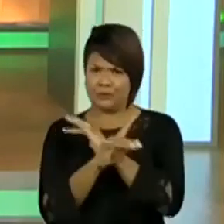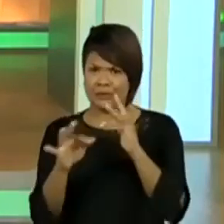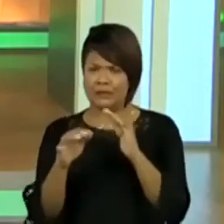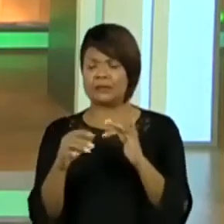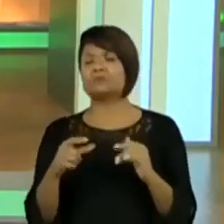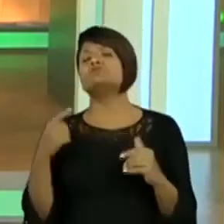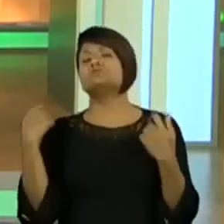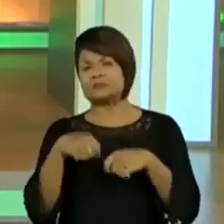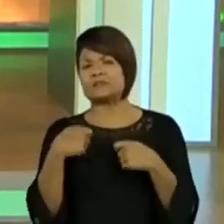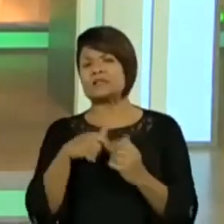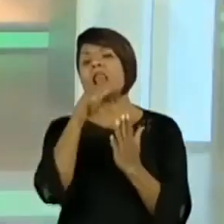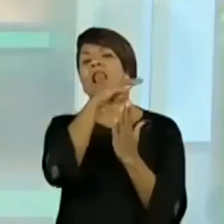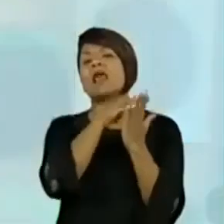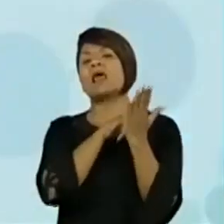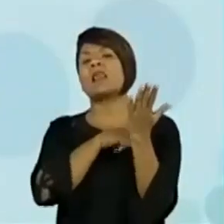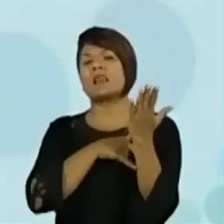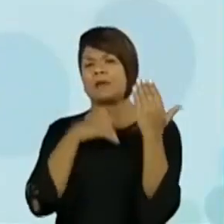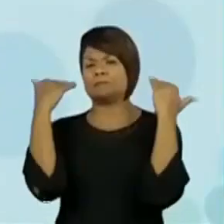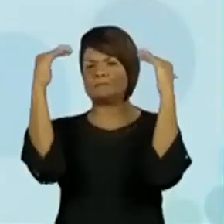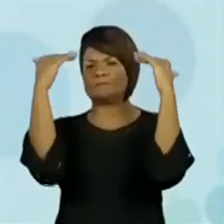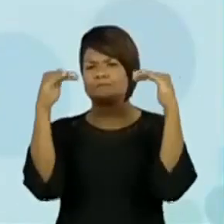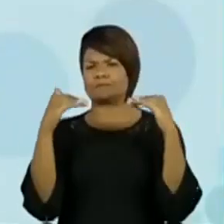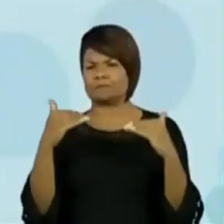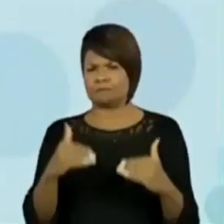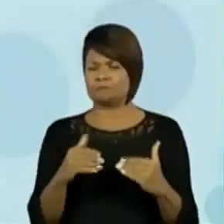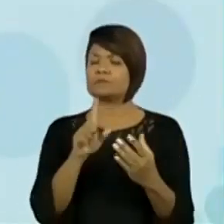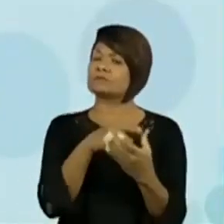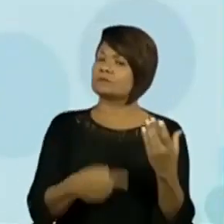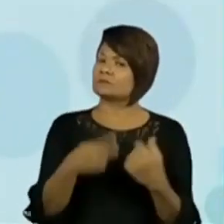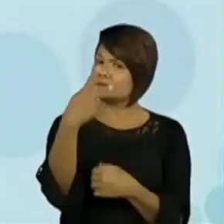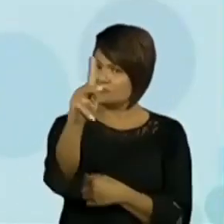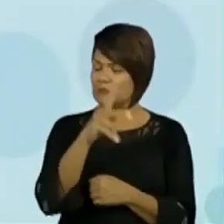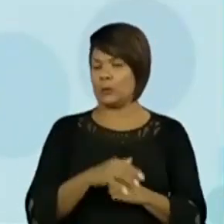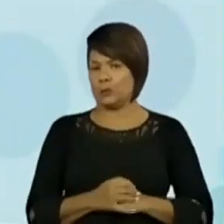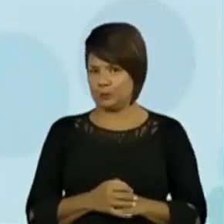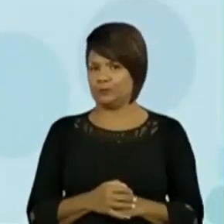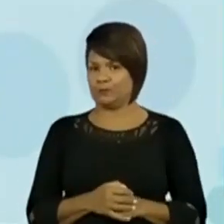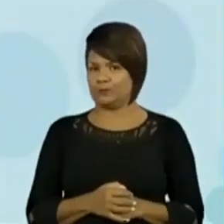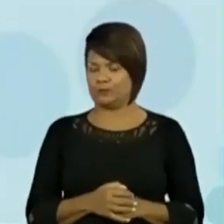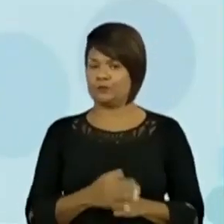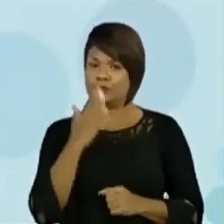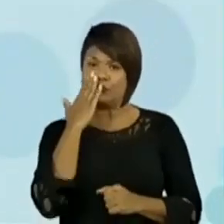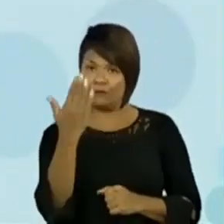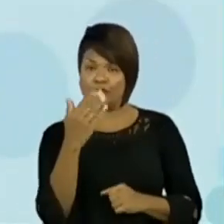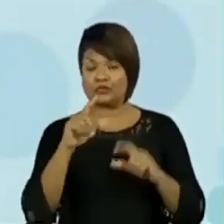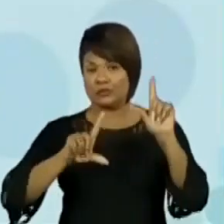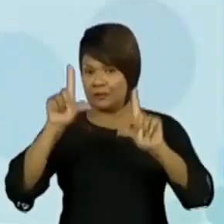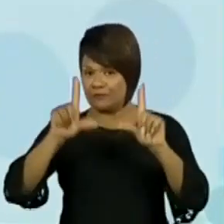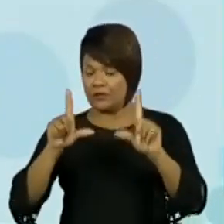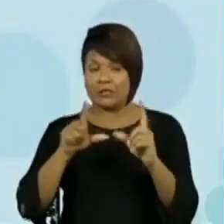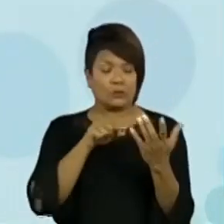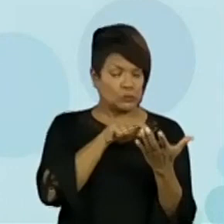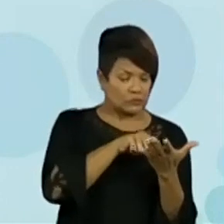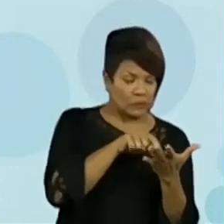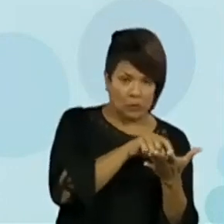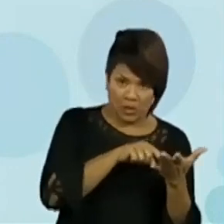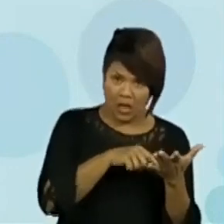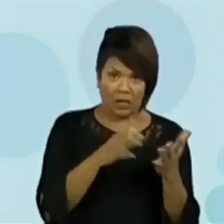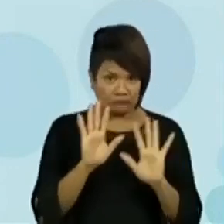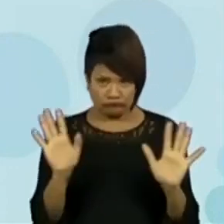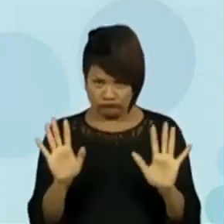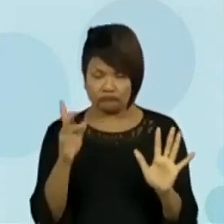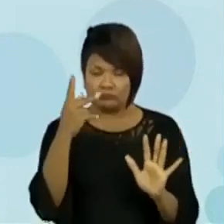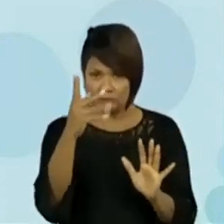listá-los aqui. Nesse exato momento, com o seu caderninho, bonitinho, na frente da TV, na frente do celular, enfim, onde você estiver.